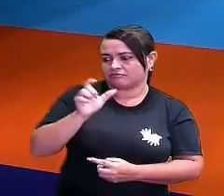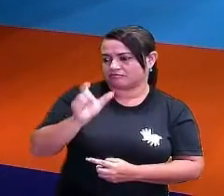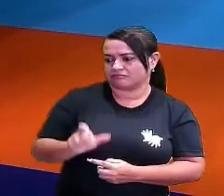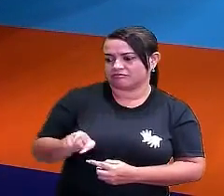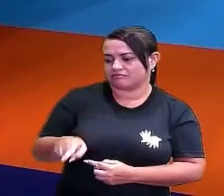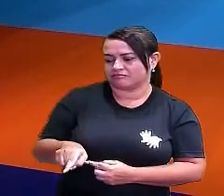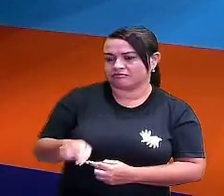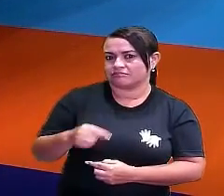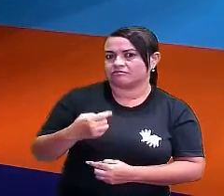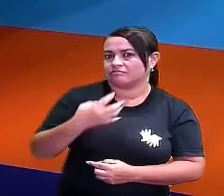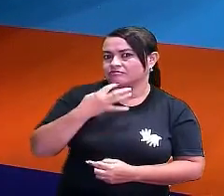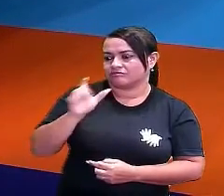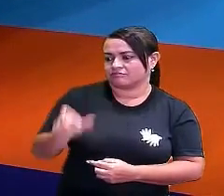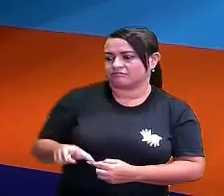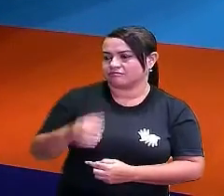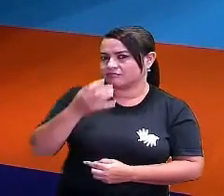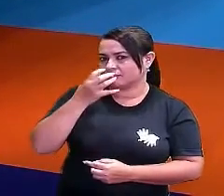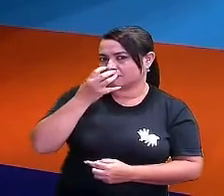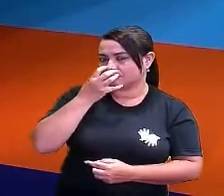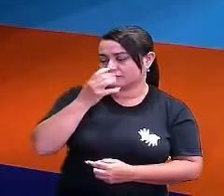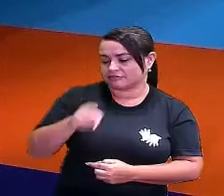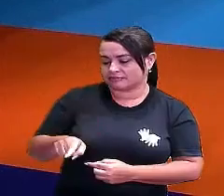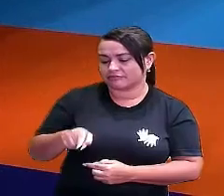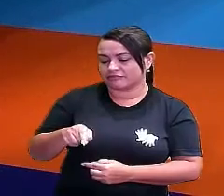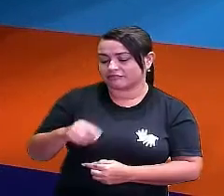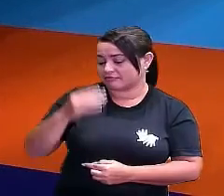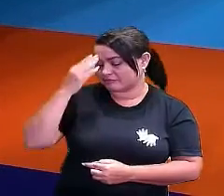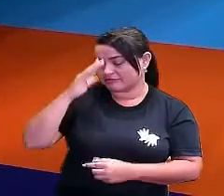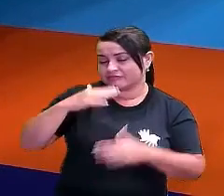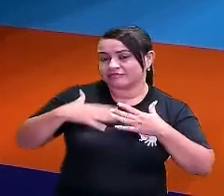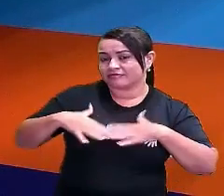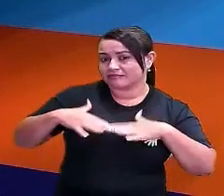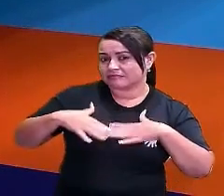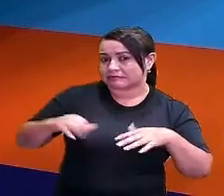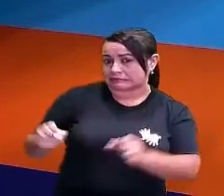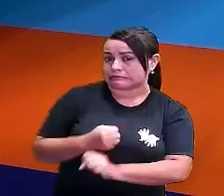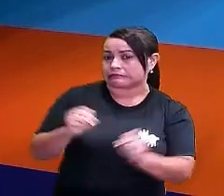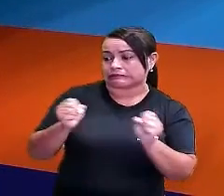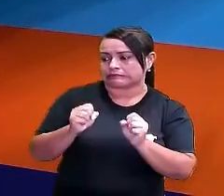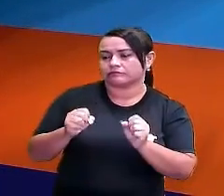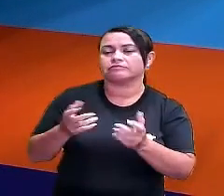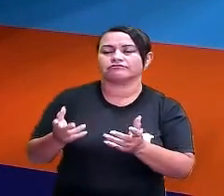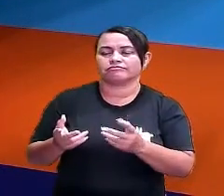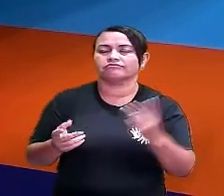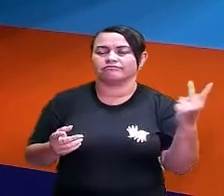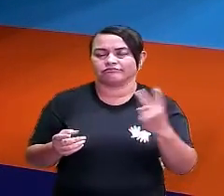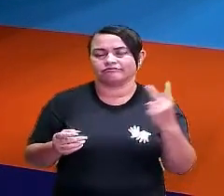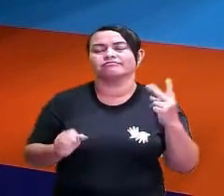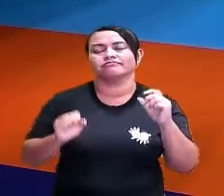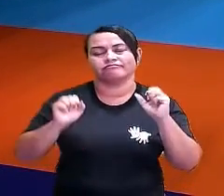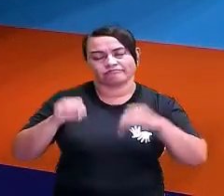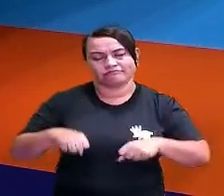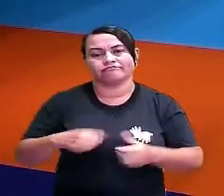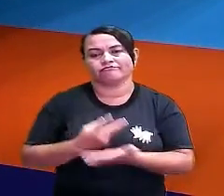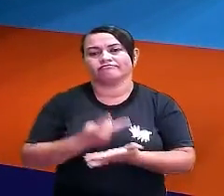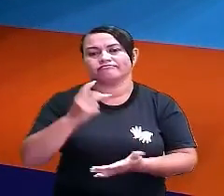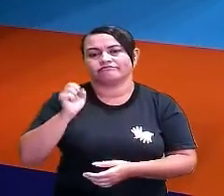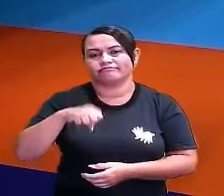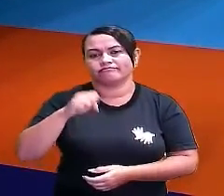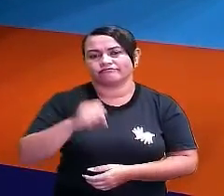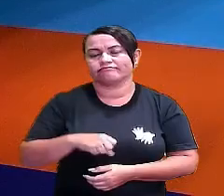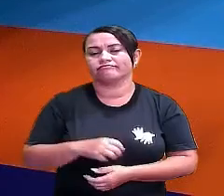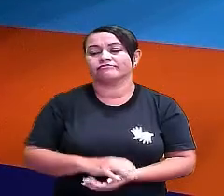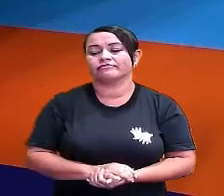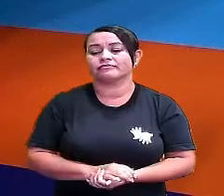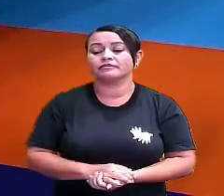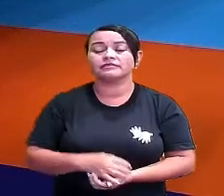se ele é mansinho ou não, tá? Então, aí, nós temos duas situações que são prováveis, tá certo? Sinta em sede